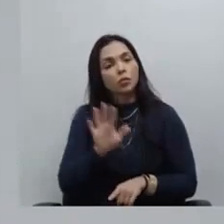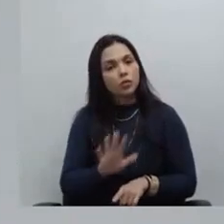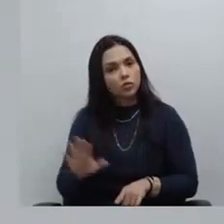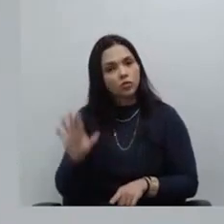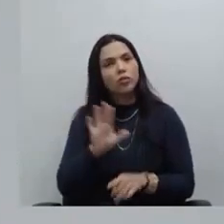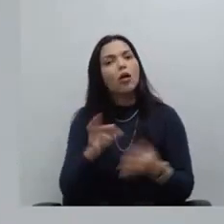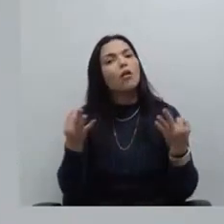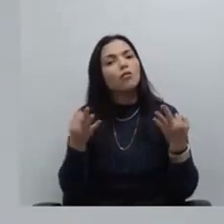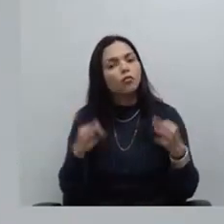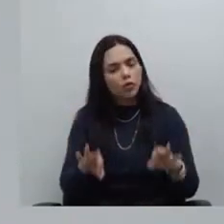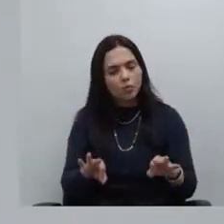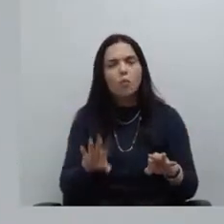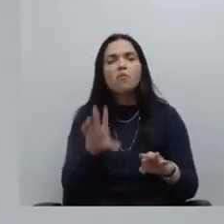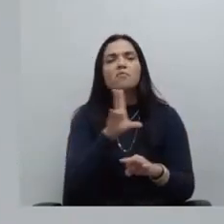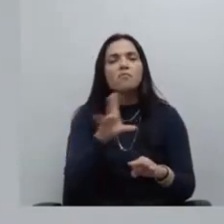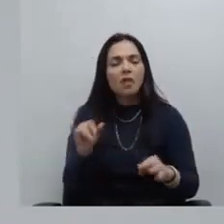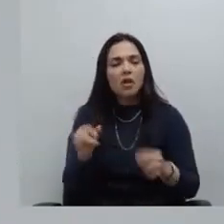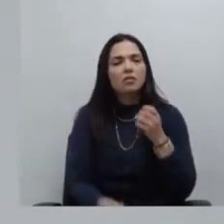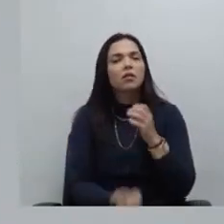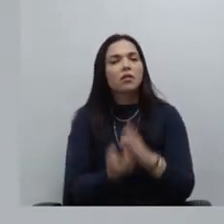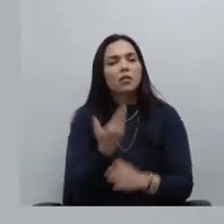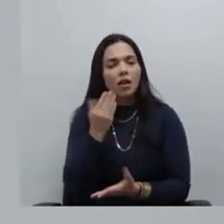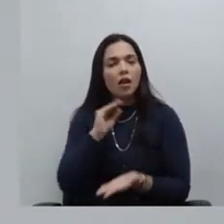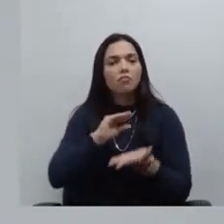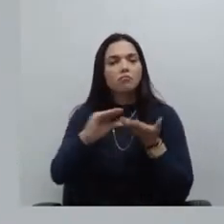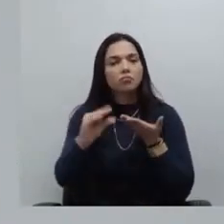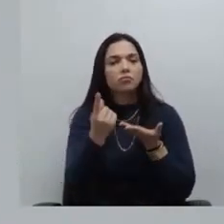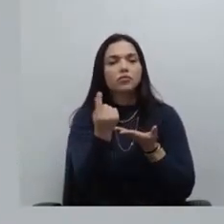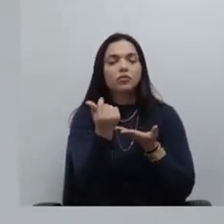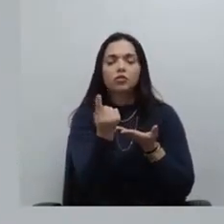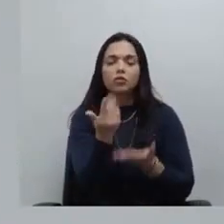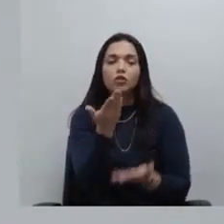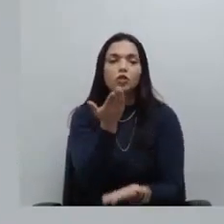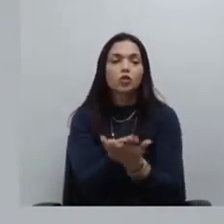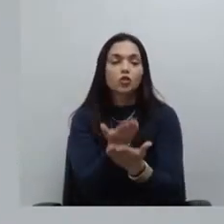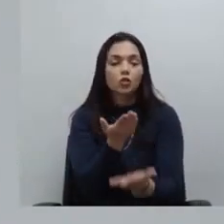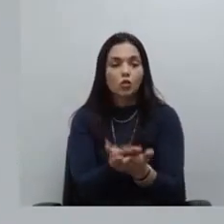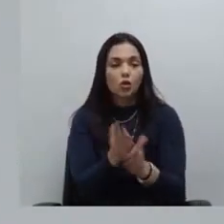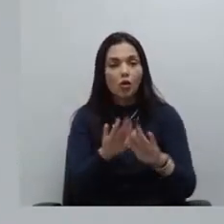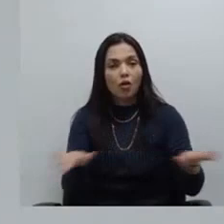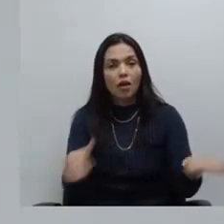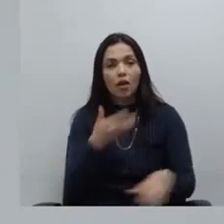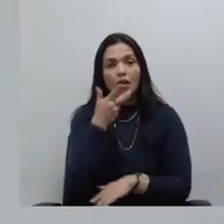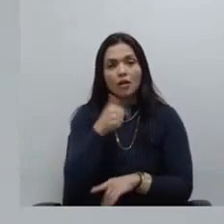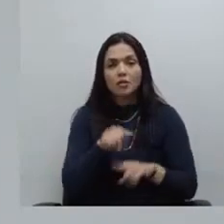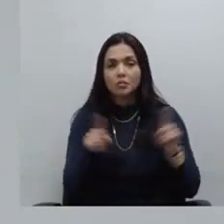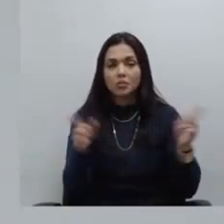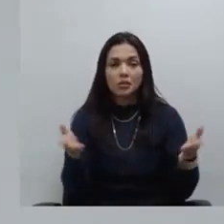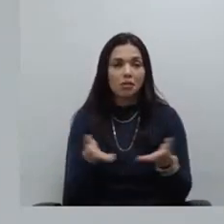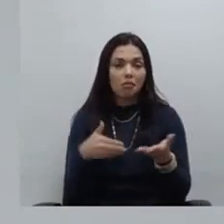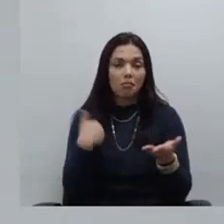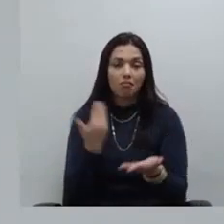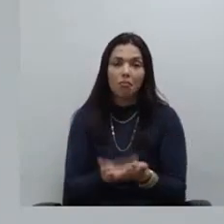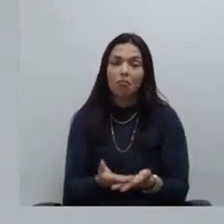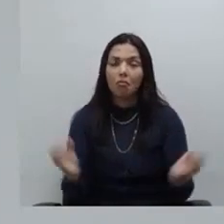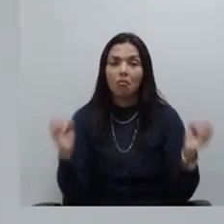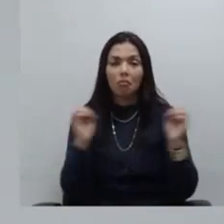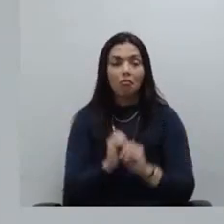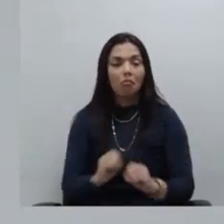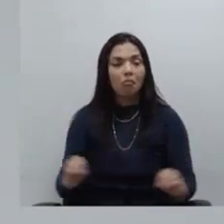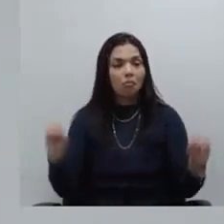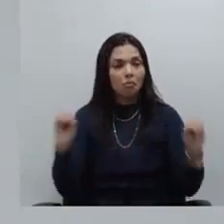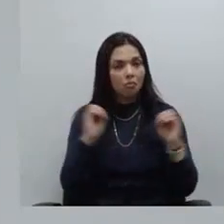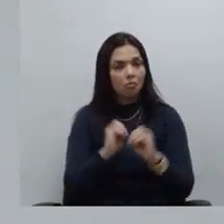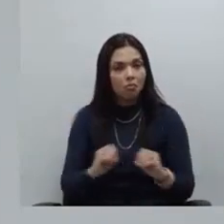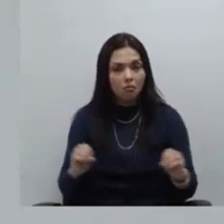de que implementariam o auxílio creche mas até agora não houve avanço e a partir do momento em que nós